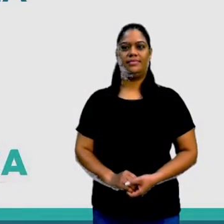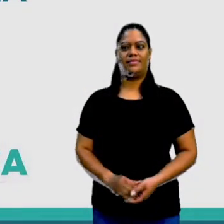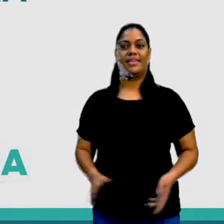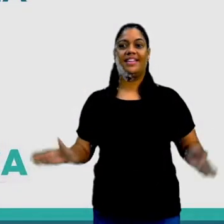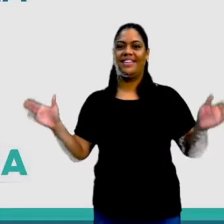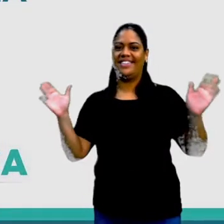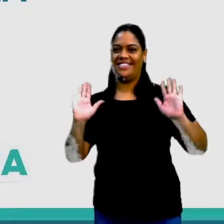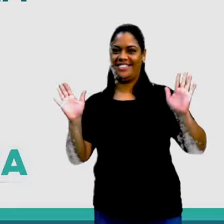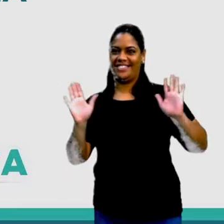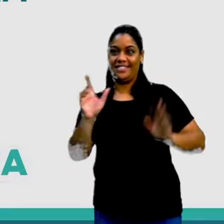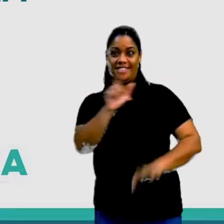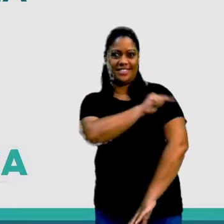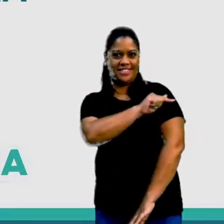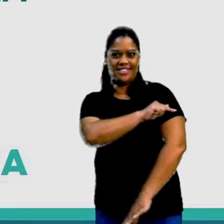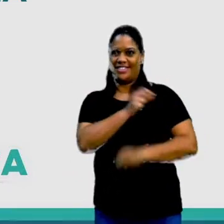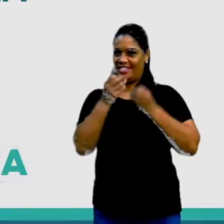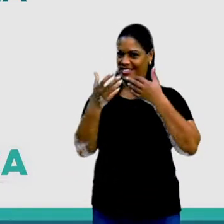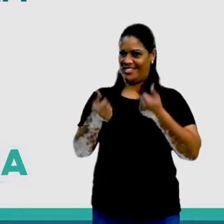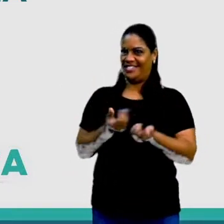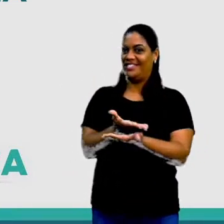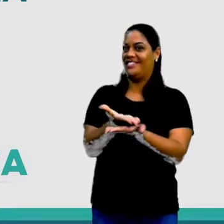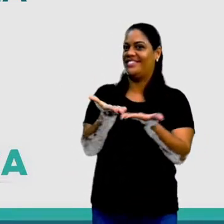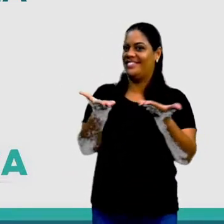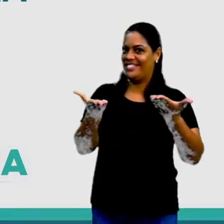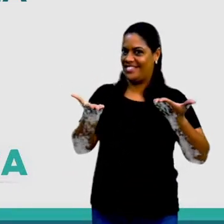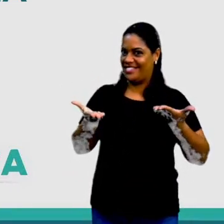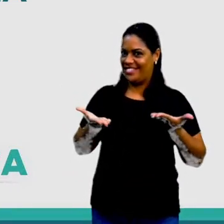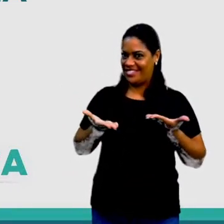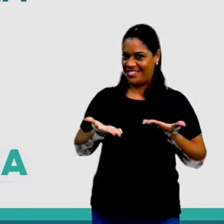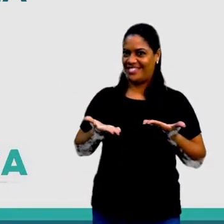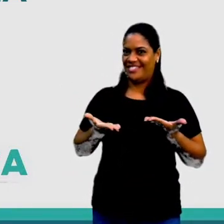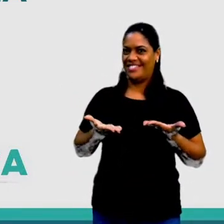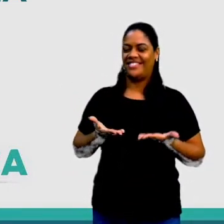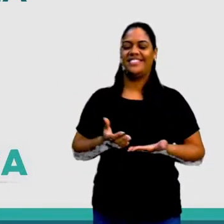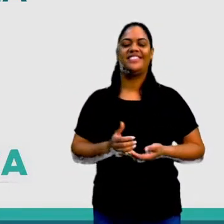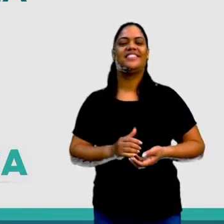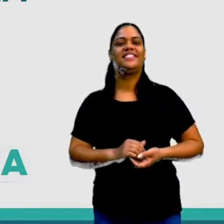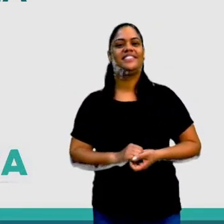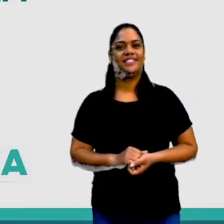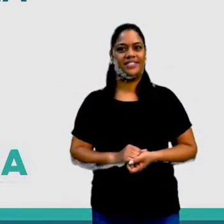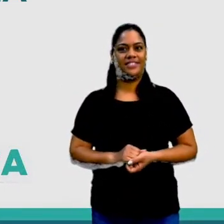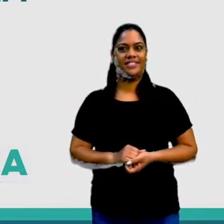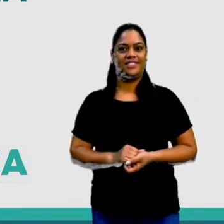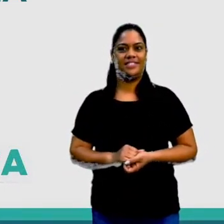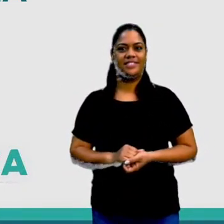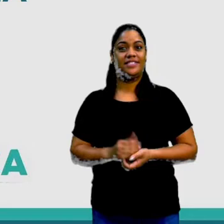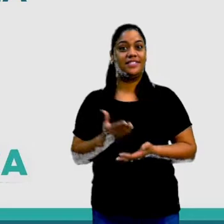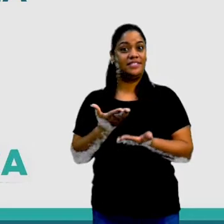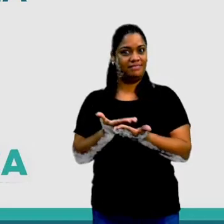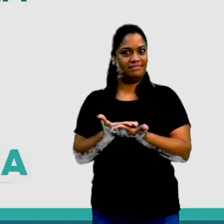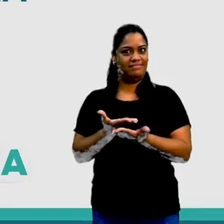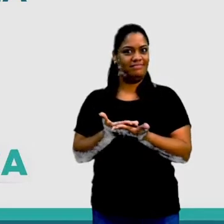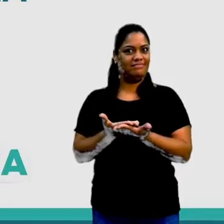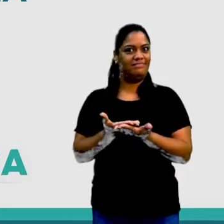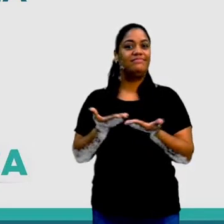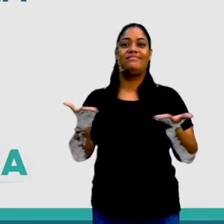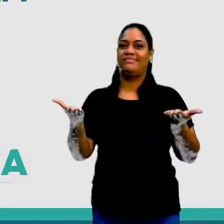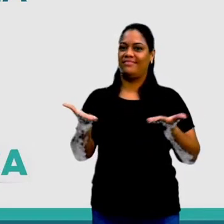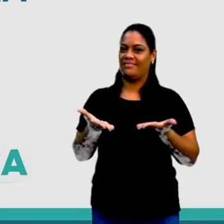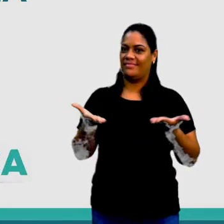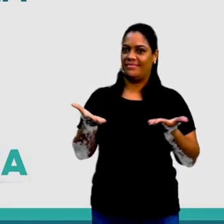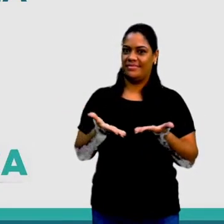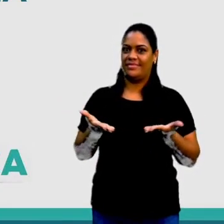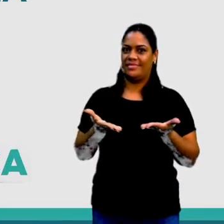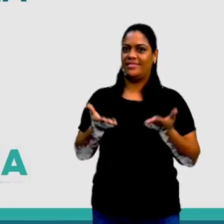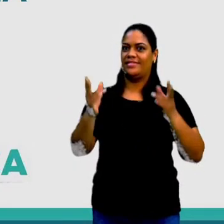Olá, sétimo ano, tudo bem com vocês? Como vocês estão? Pois é, mais um encontro nosso e hoje para